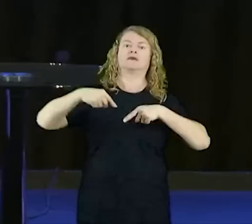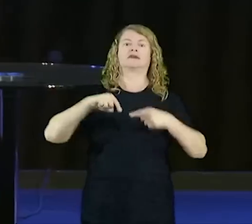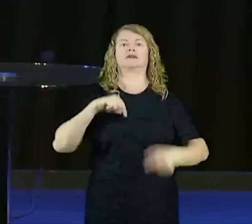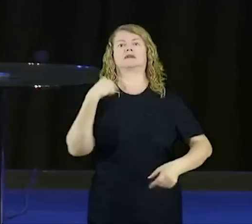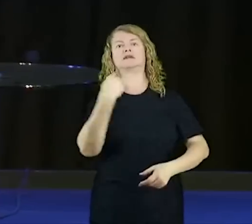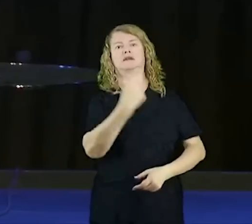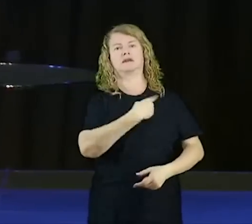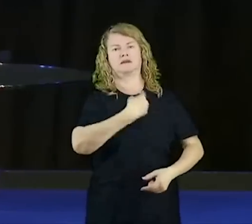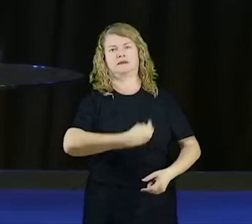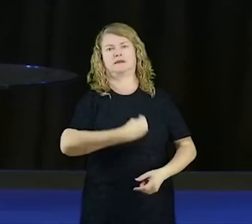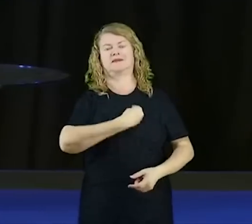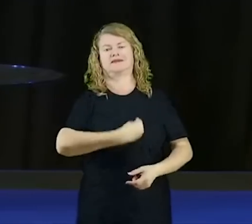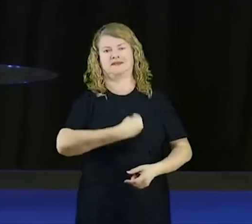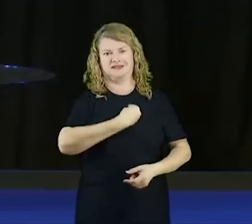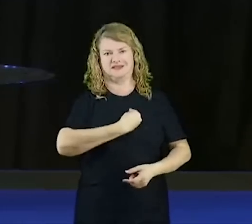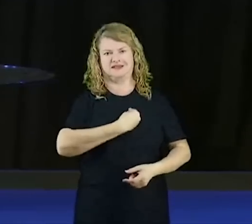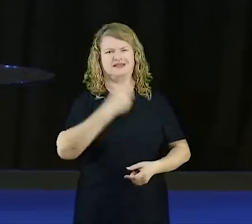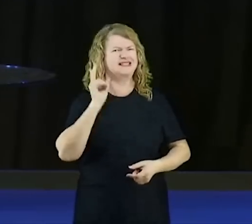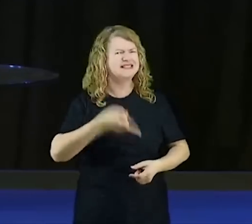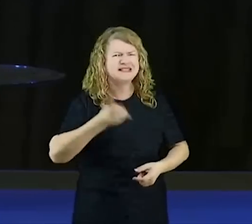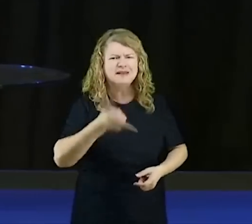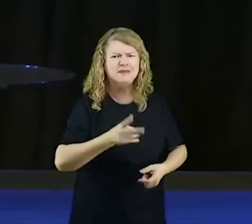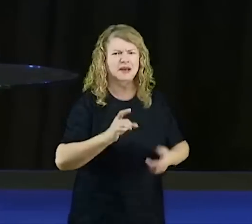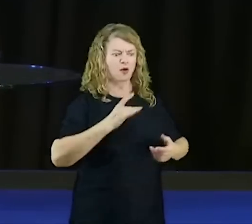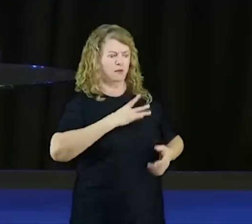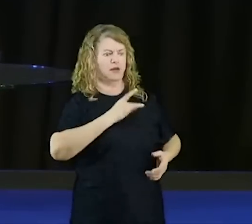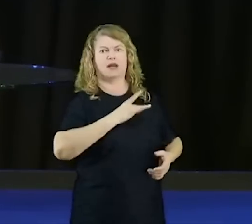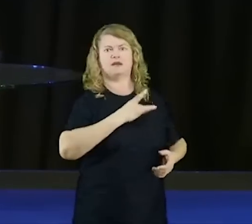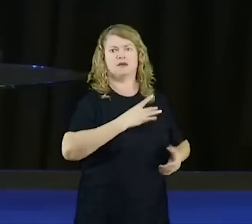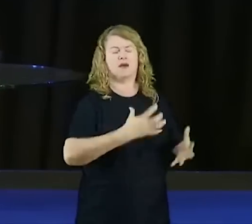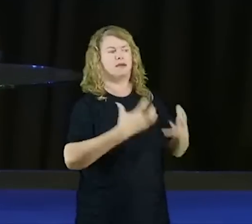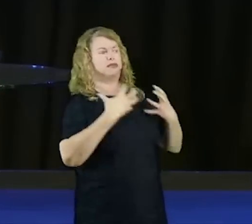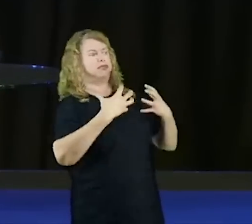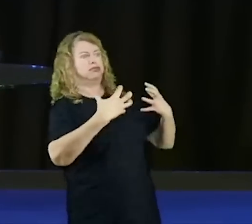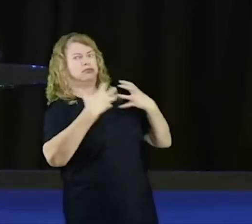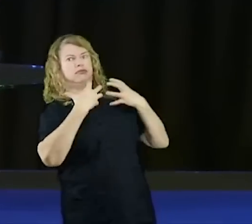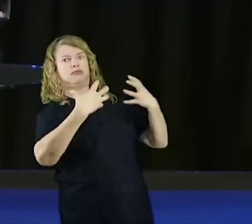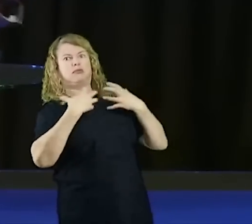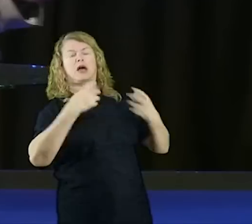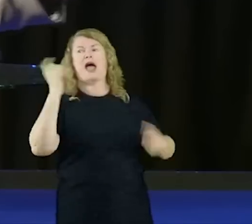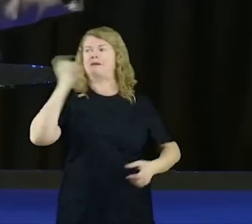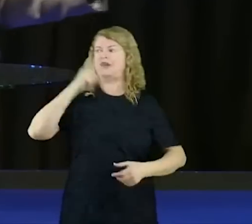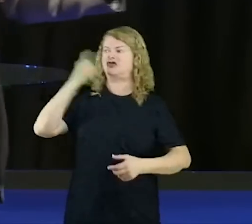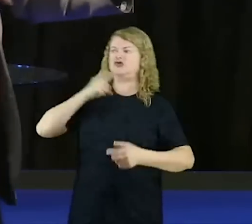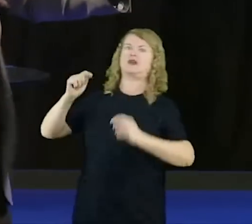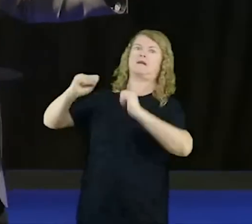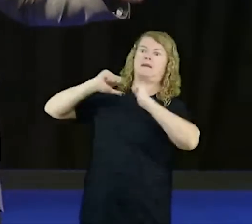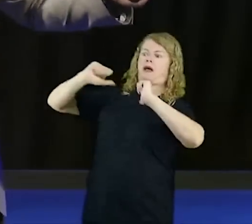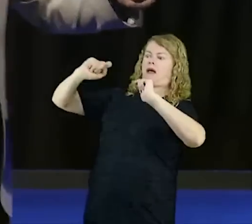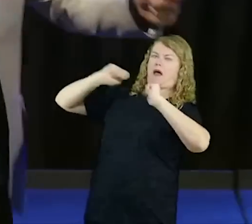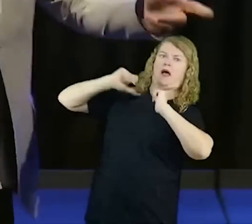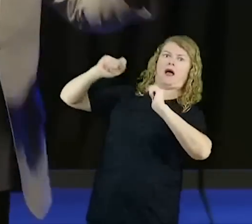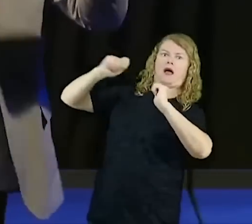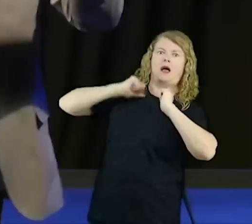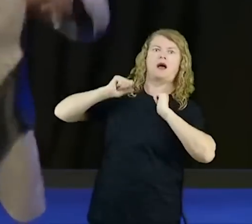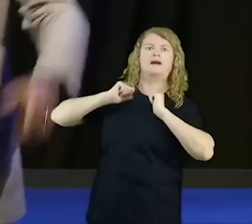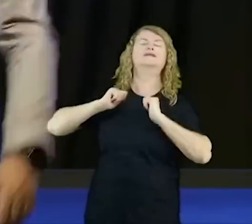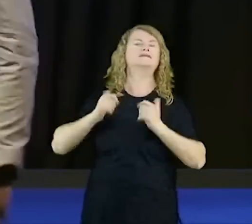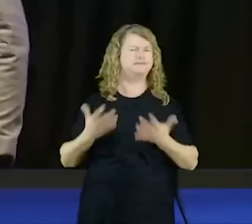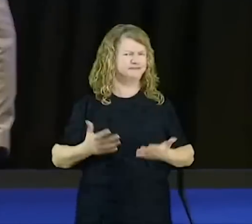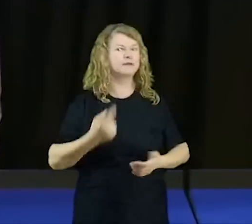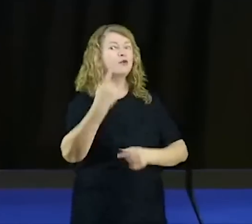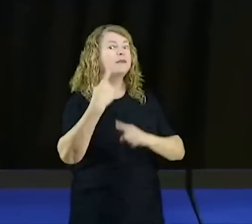animadas pelo medo e pela mentira. Eu, uma vez por semana, entro no Instagram e falo assim,